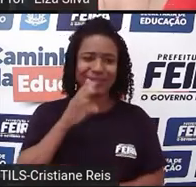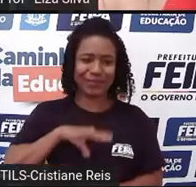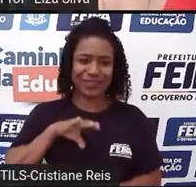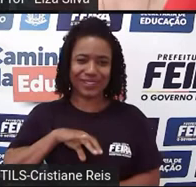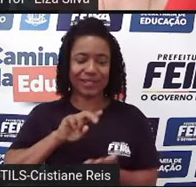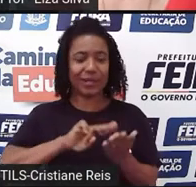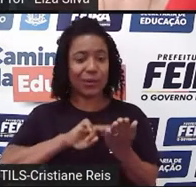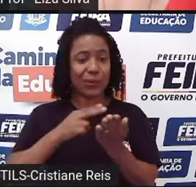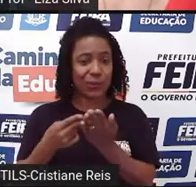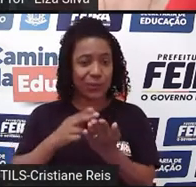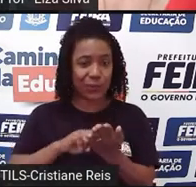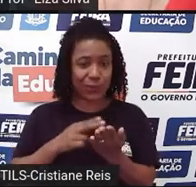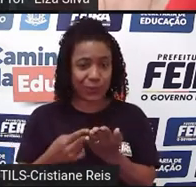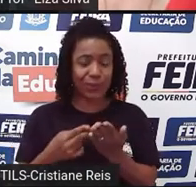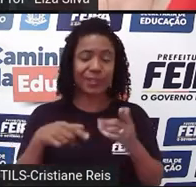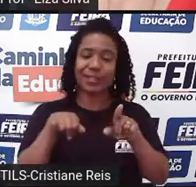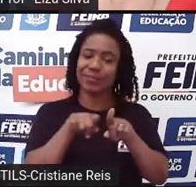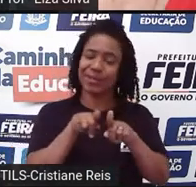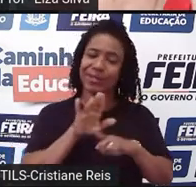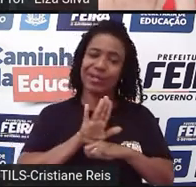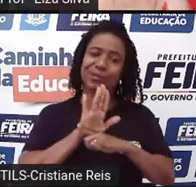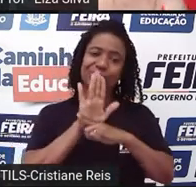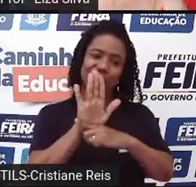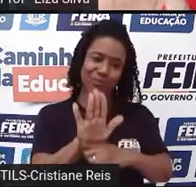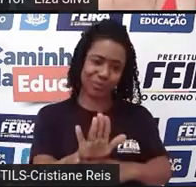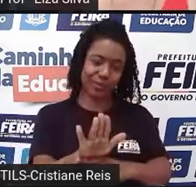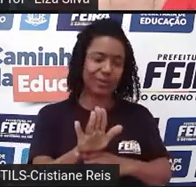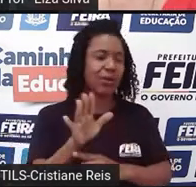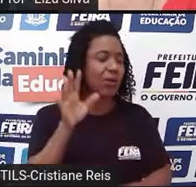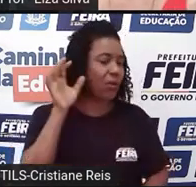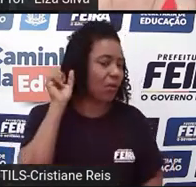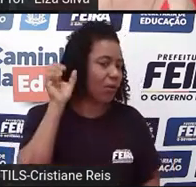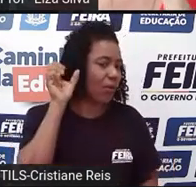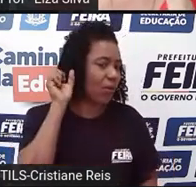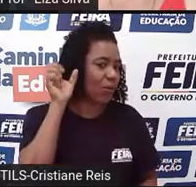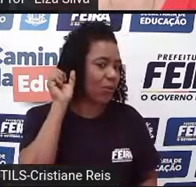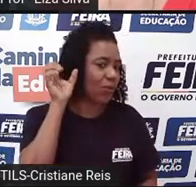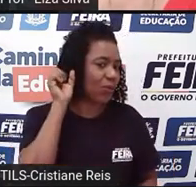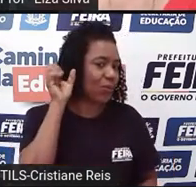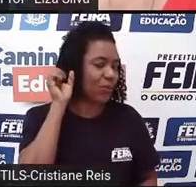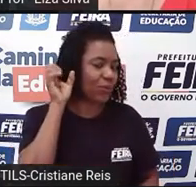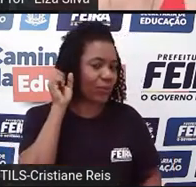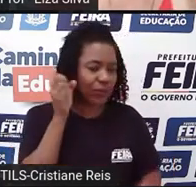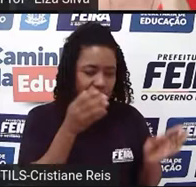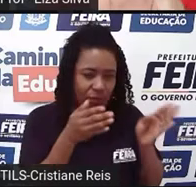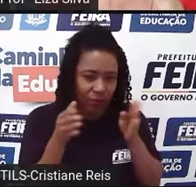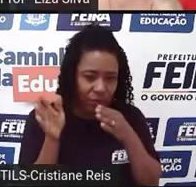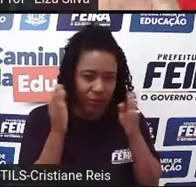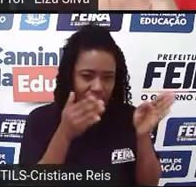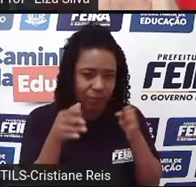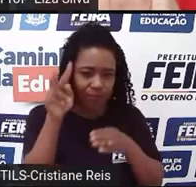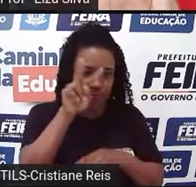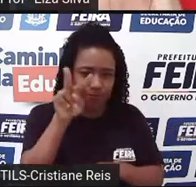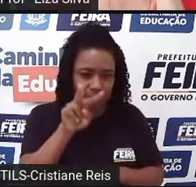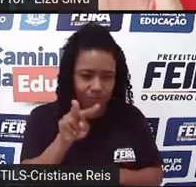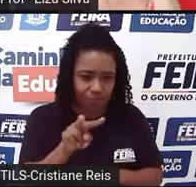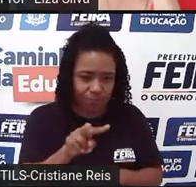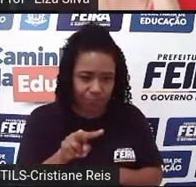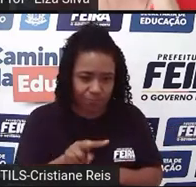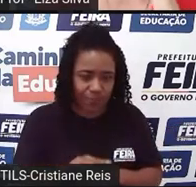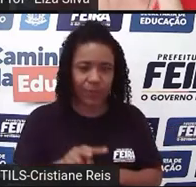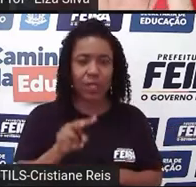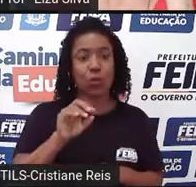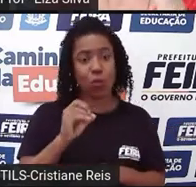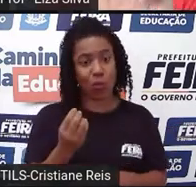ele também oferece a possibilidade de você praticar a sua capacidade de entender a língua